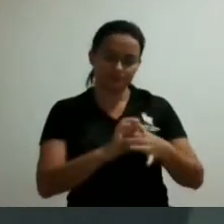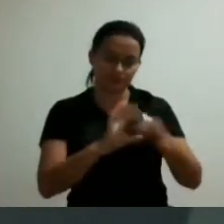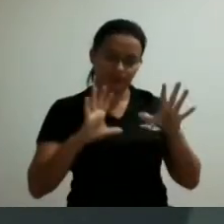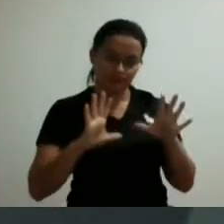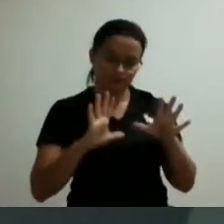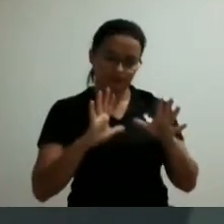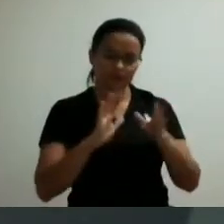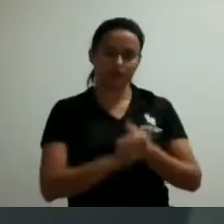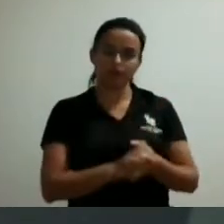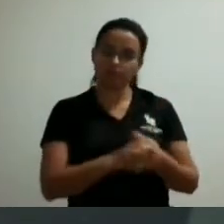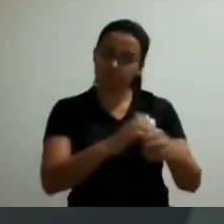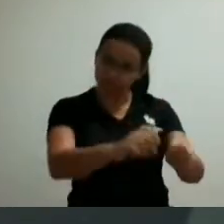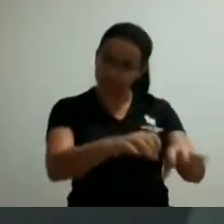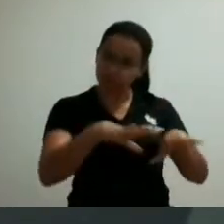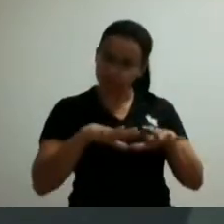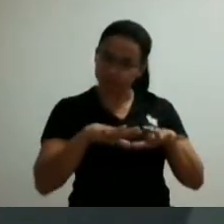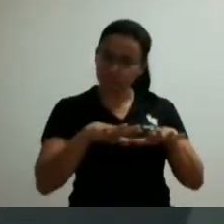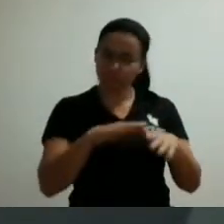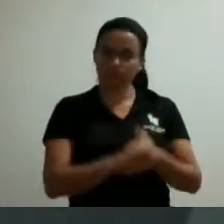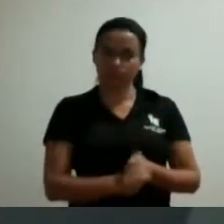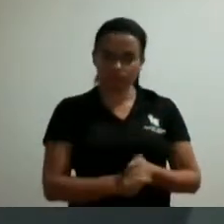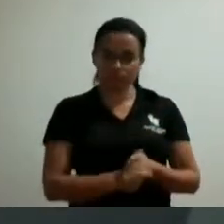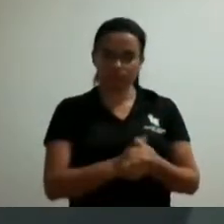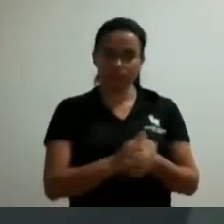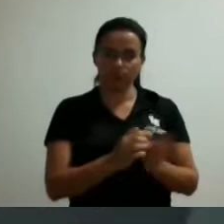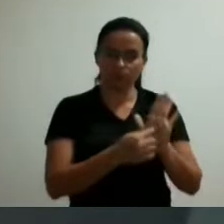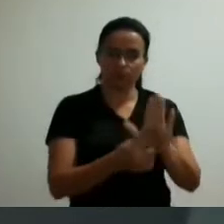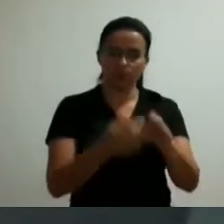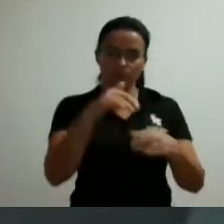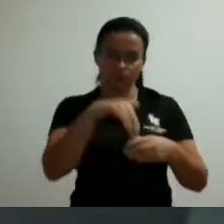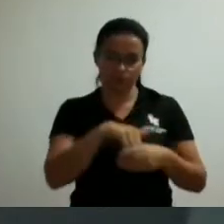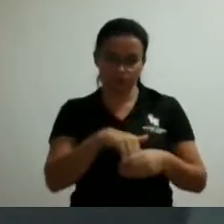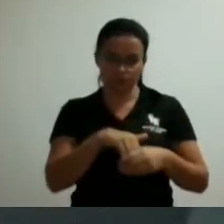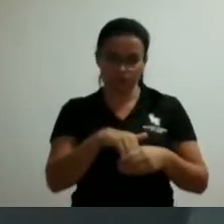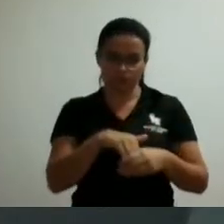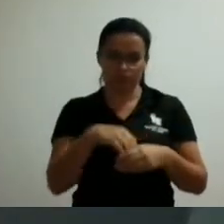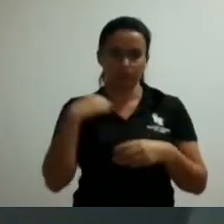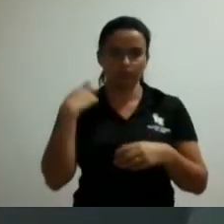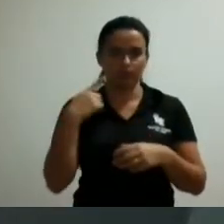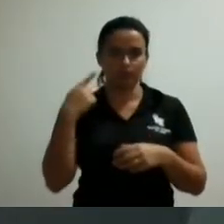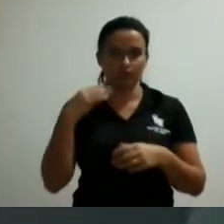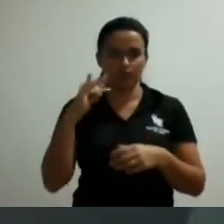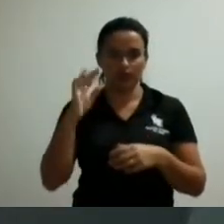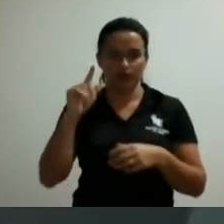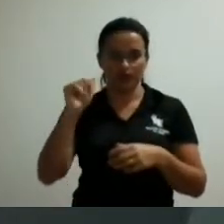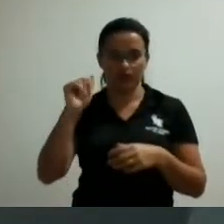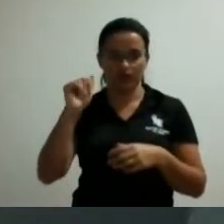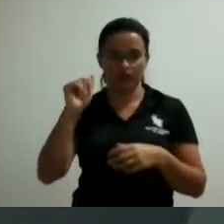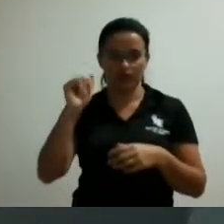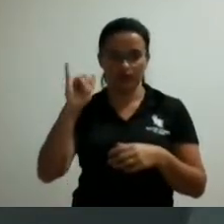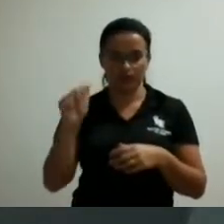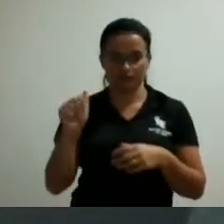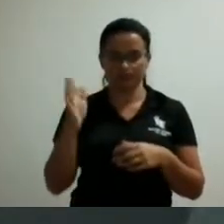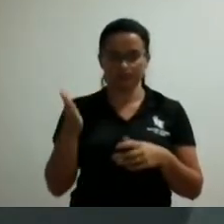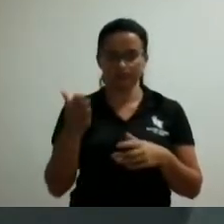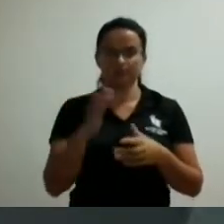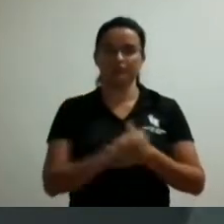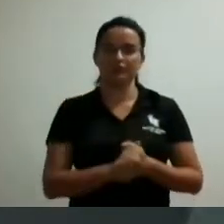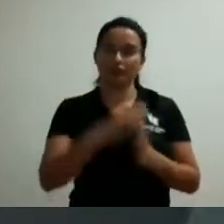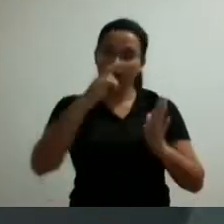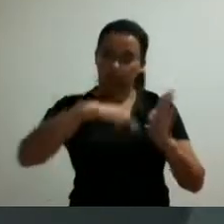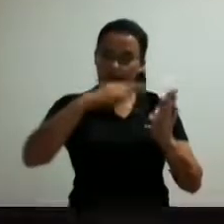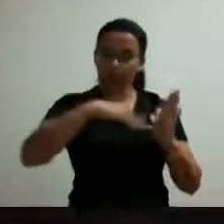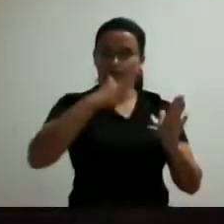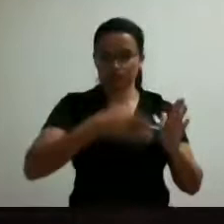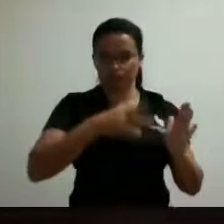regimentais até o plenário onde manifestarei meu voto vereadora talia sobral lidos parecerem seu